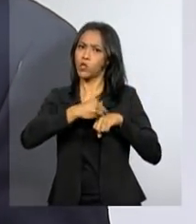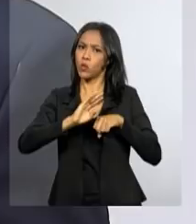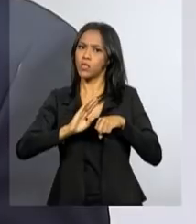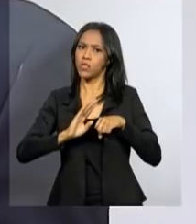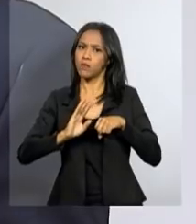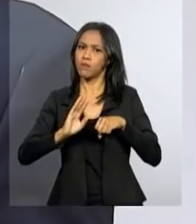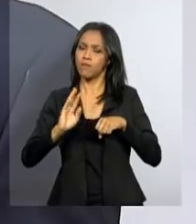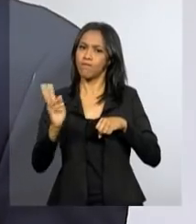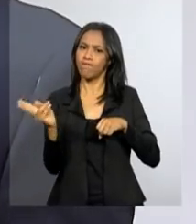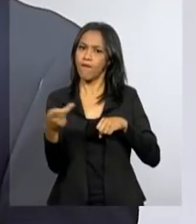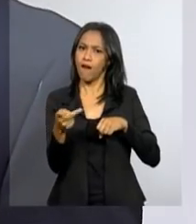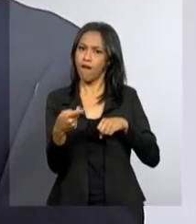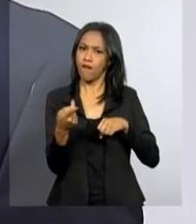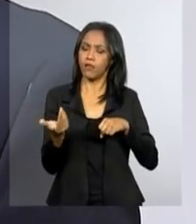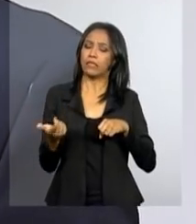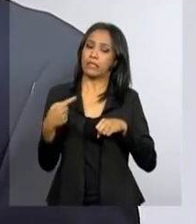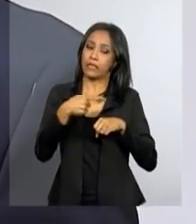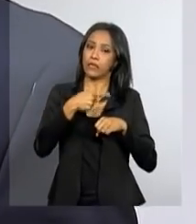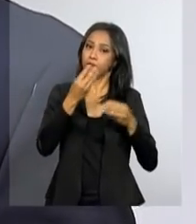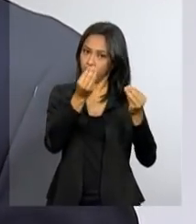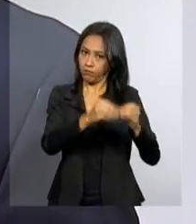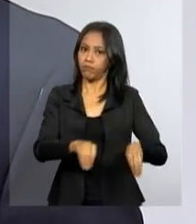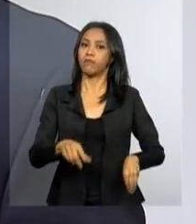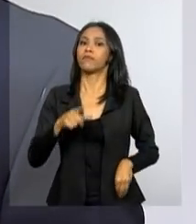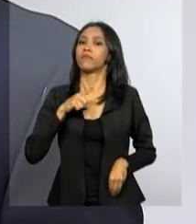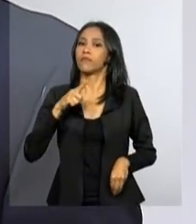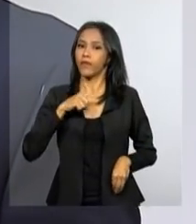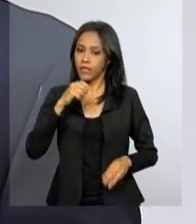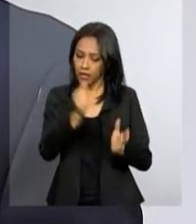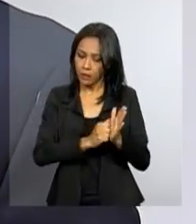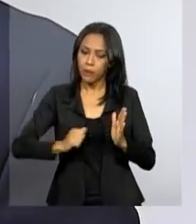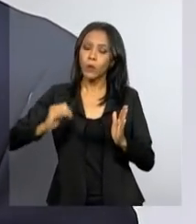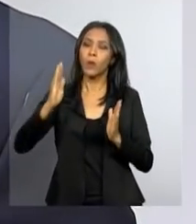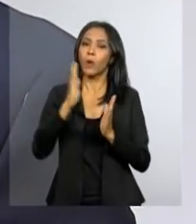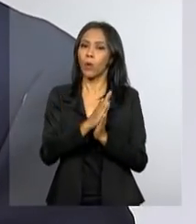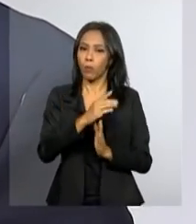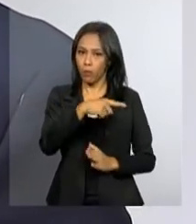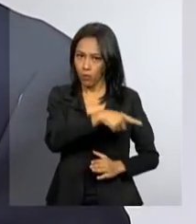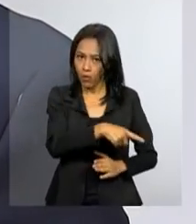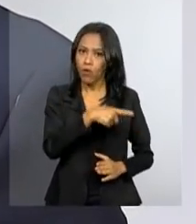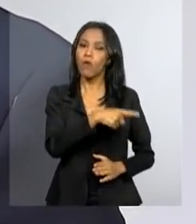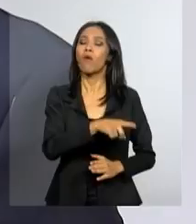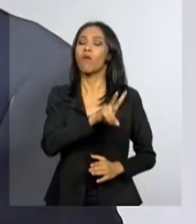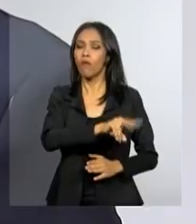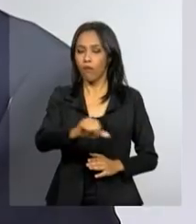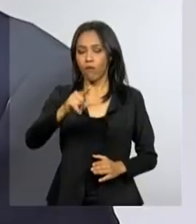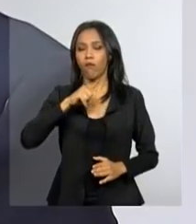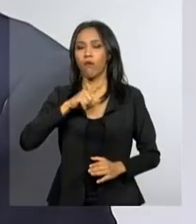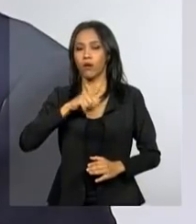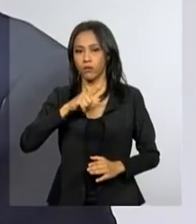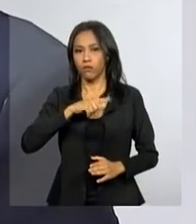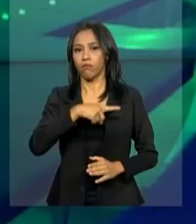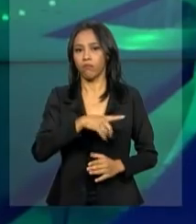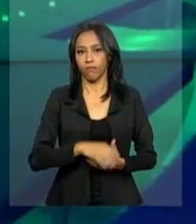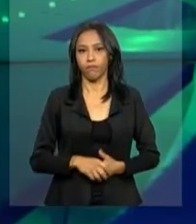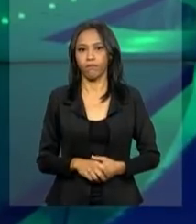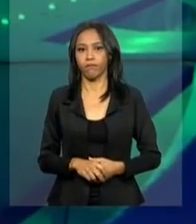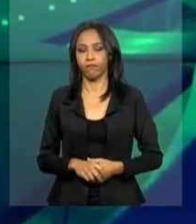sua declaração, a consequência disso é ele ser cobrado o imposto e ele ser autuado com a aplicação de uma multa tributária.